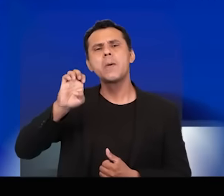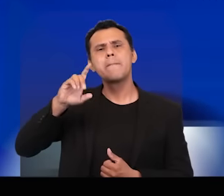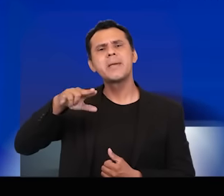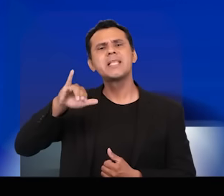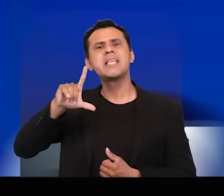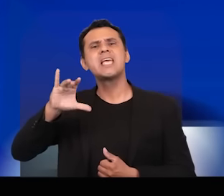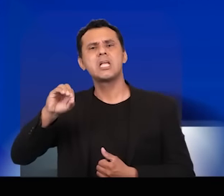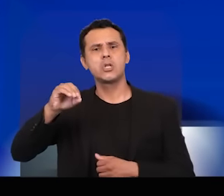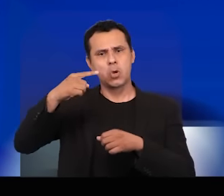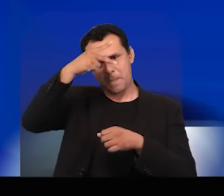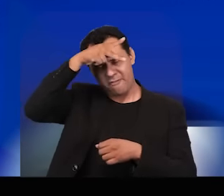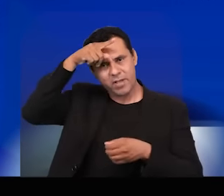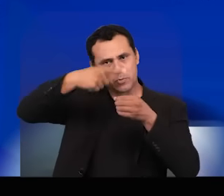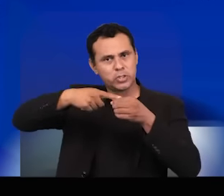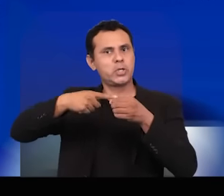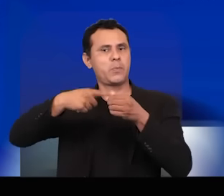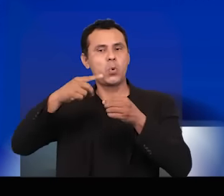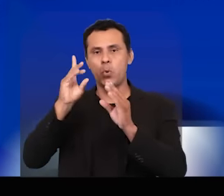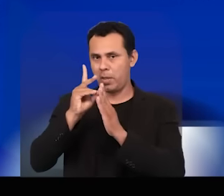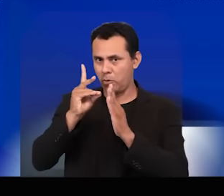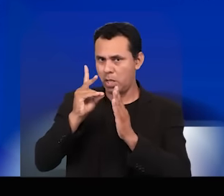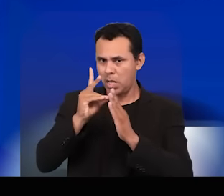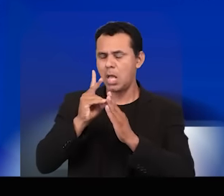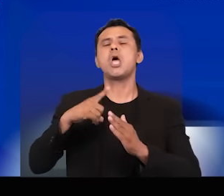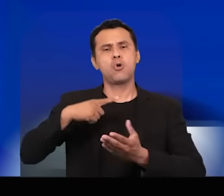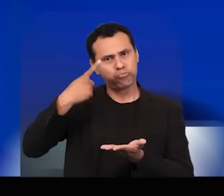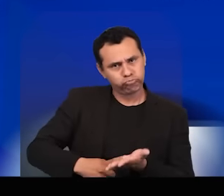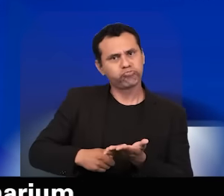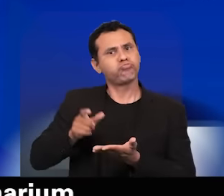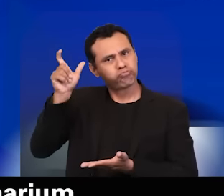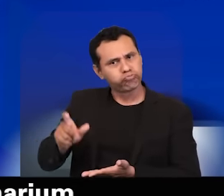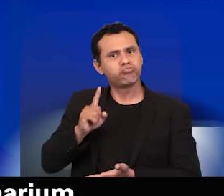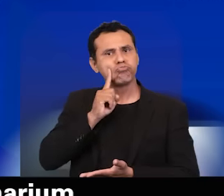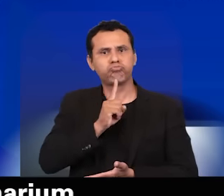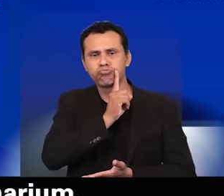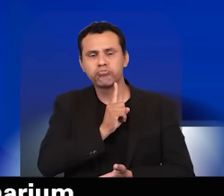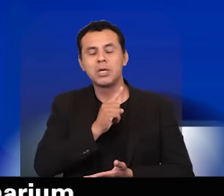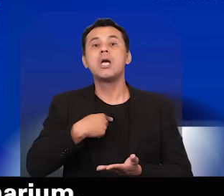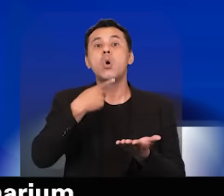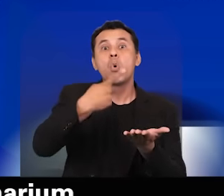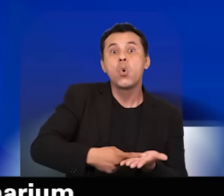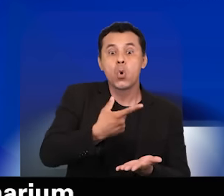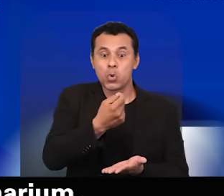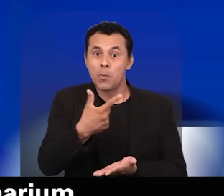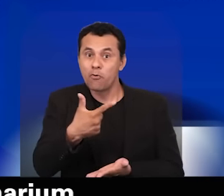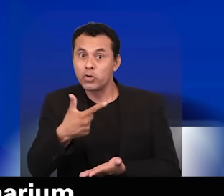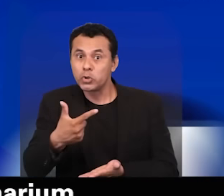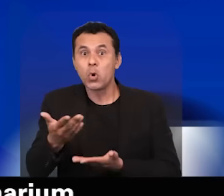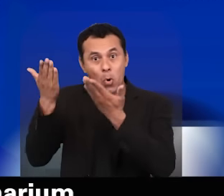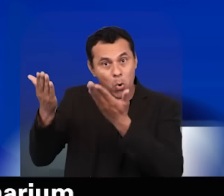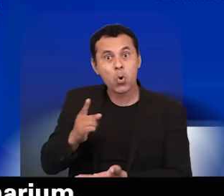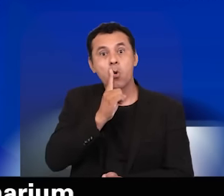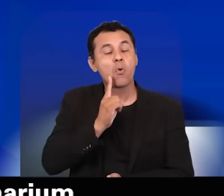Benício, prefeito do município de Irã-Montano. Tenho compromisso com o governador Antônio Denário. Meu compromisso nessas eleições de 2022